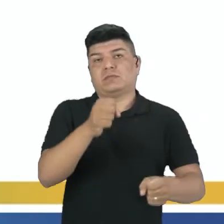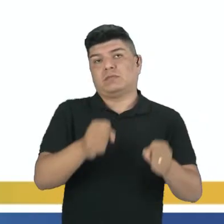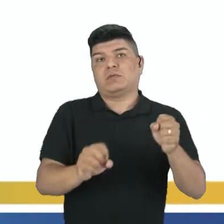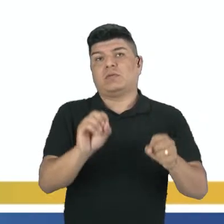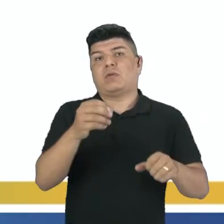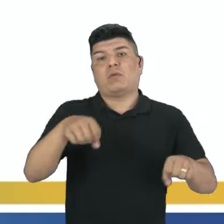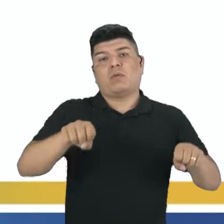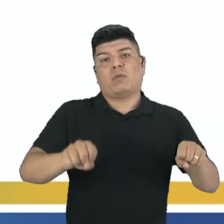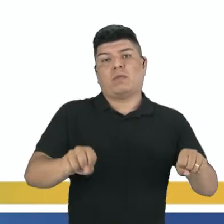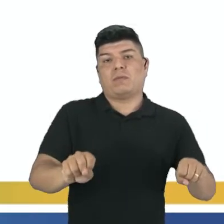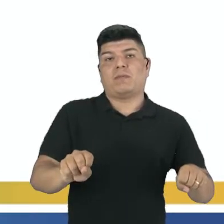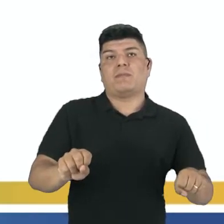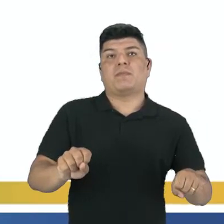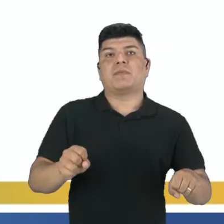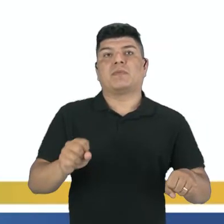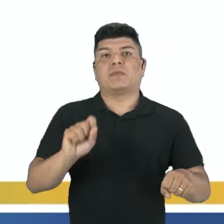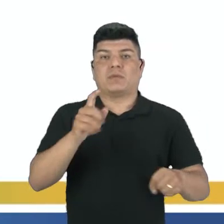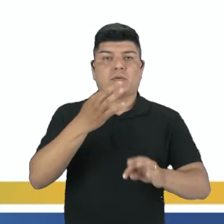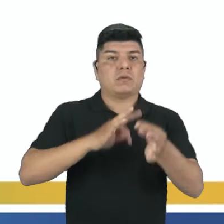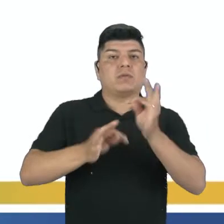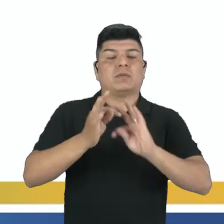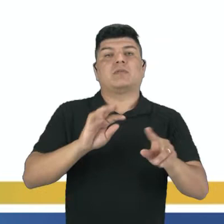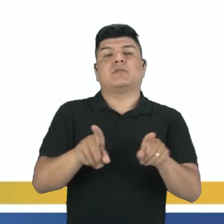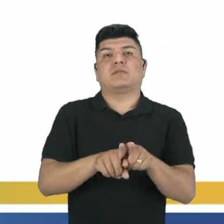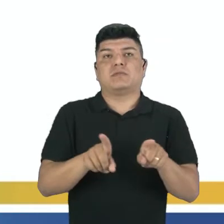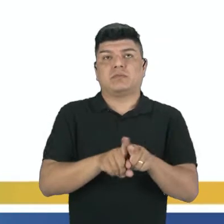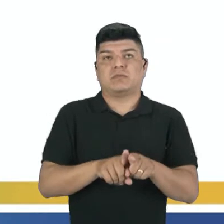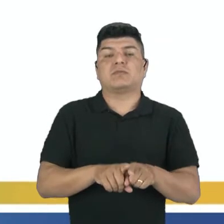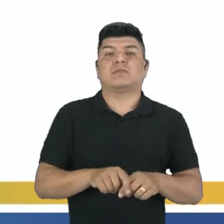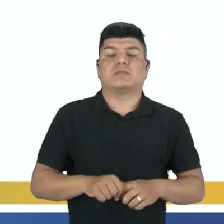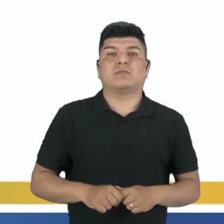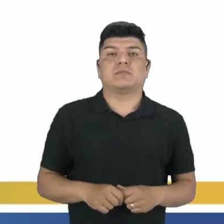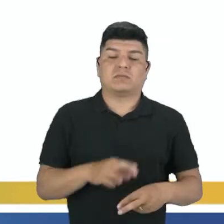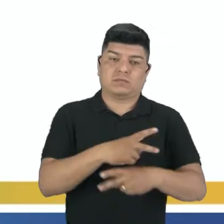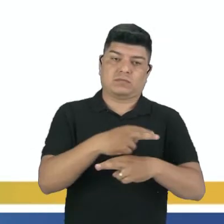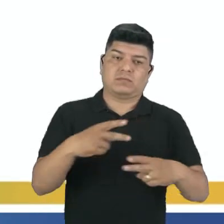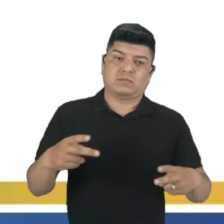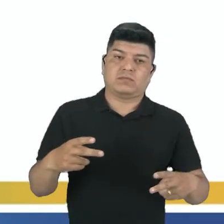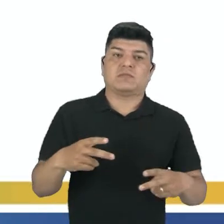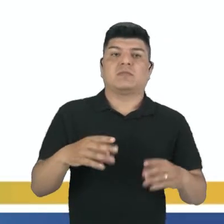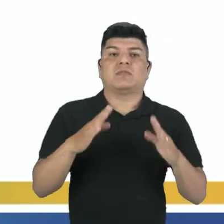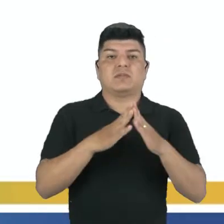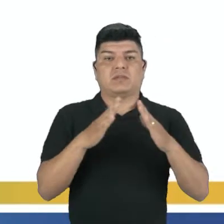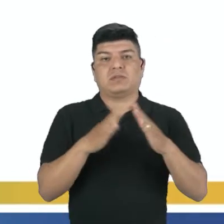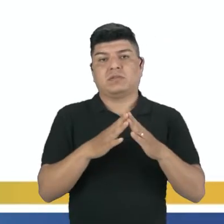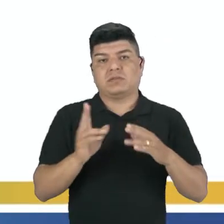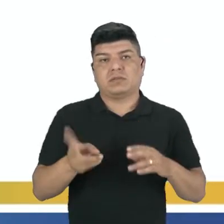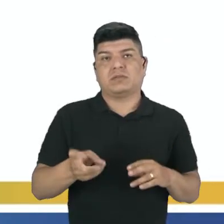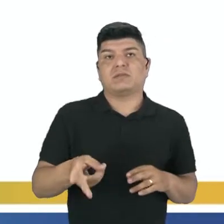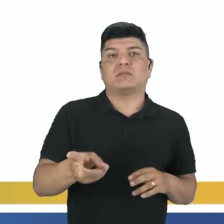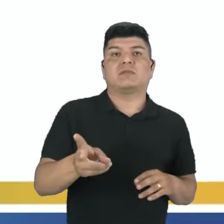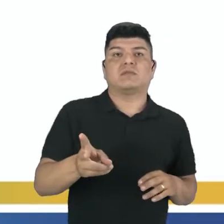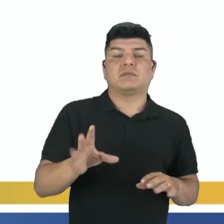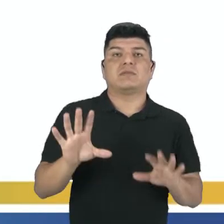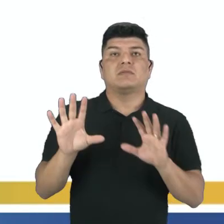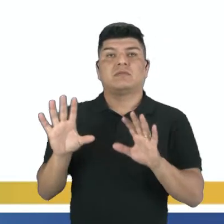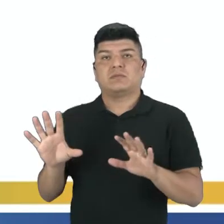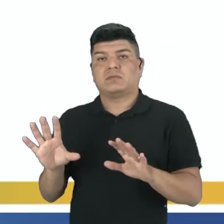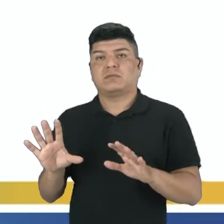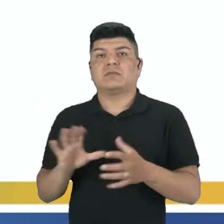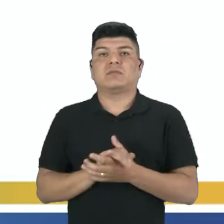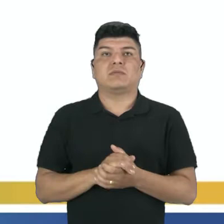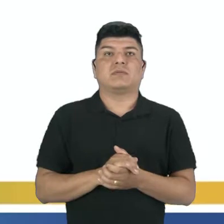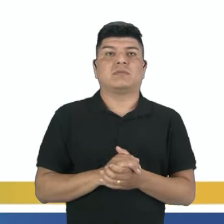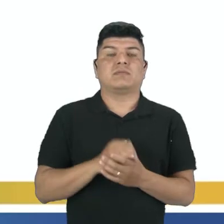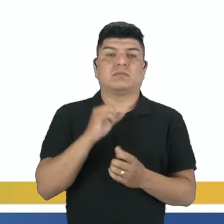ou uma moto, ou outros eletrônicos aí, ou outros eletroeletrônicos, eletrodomésticos e assim por diante. Então se encaixa aí a questão